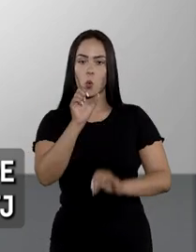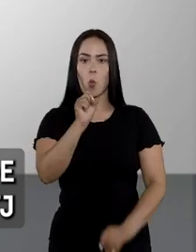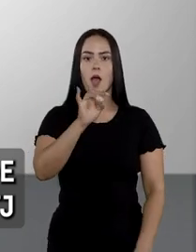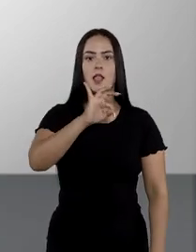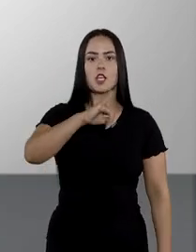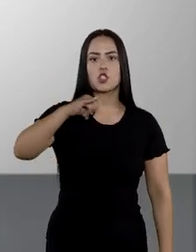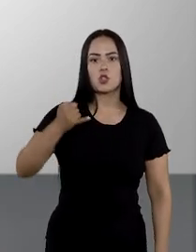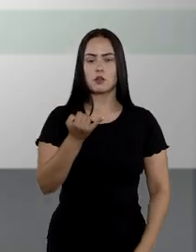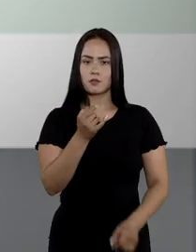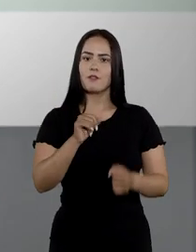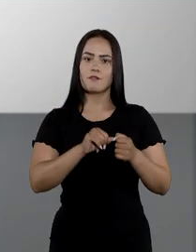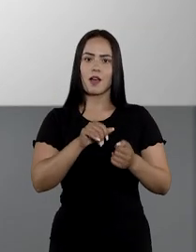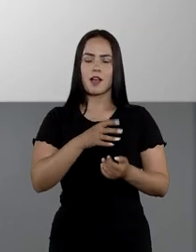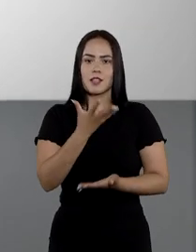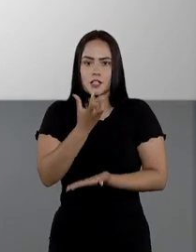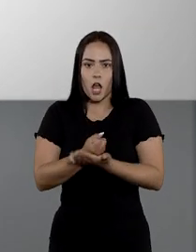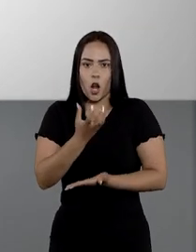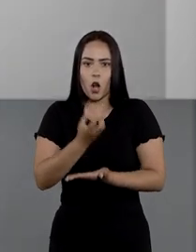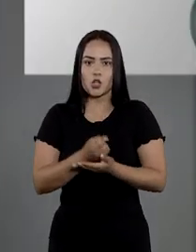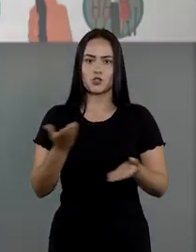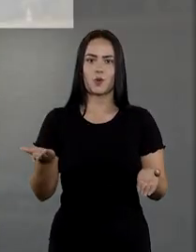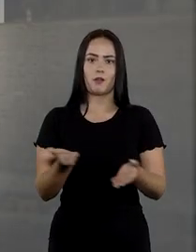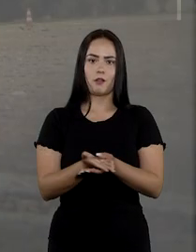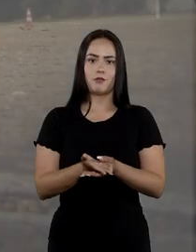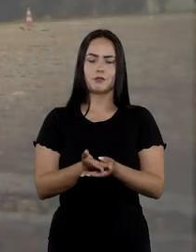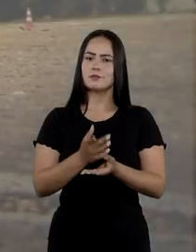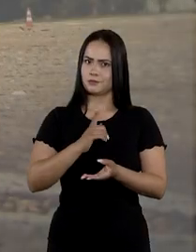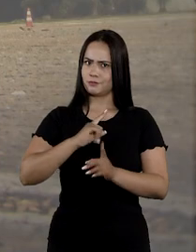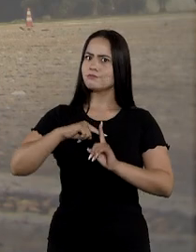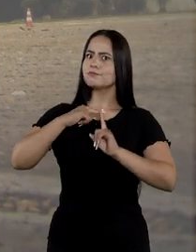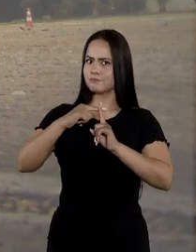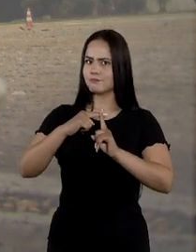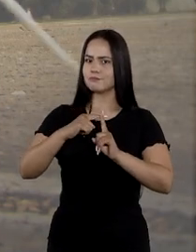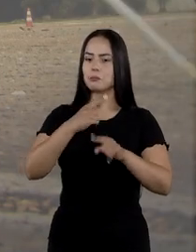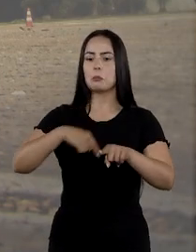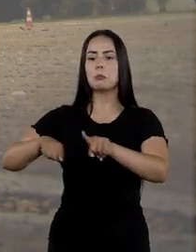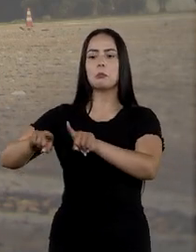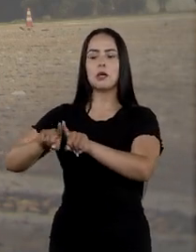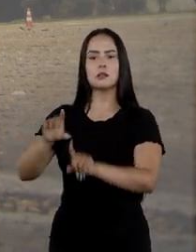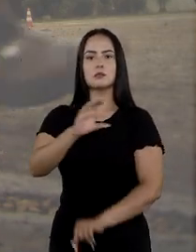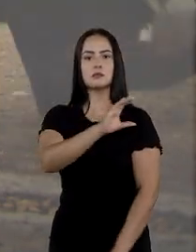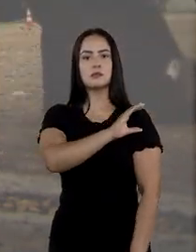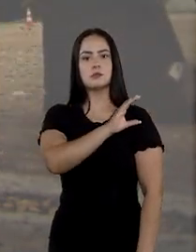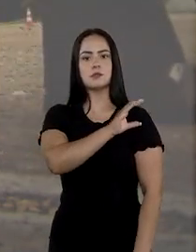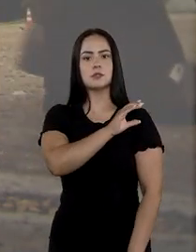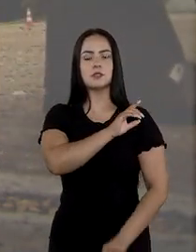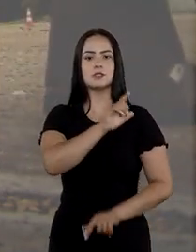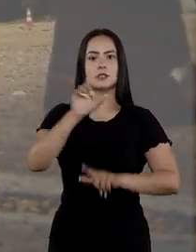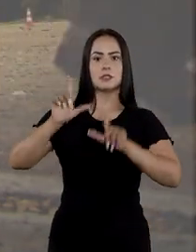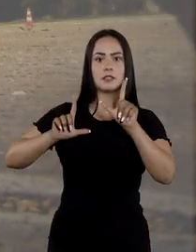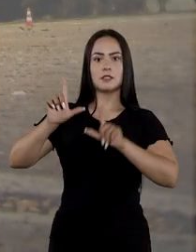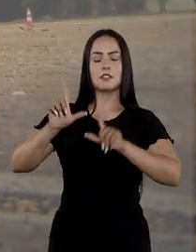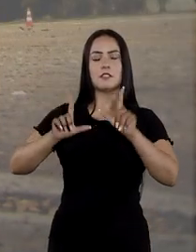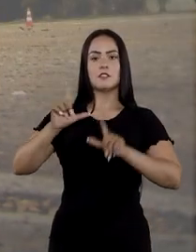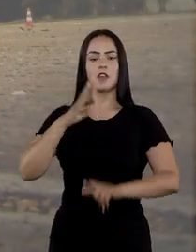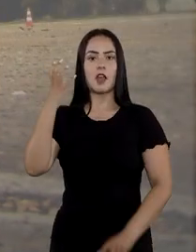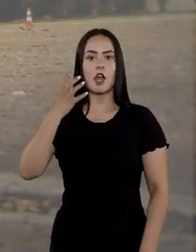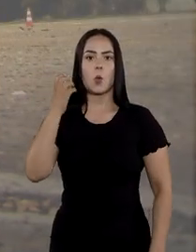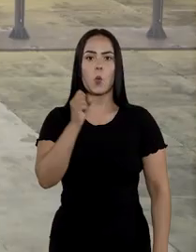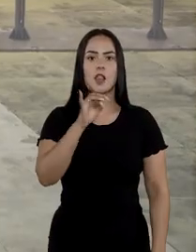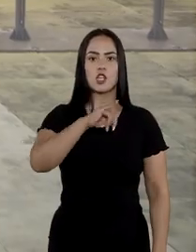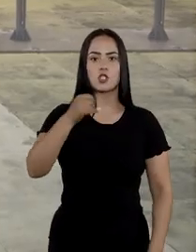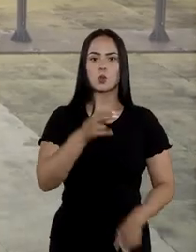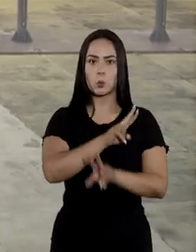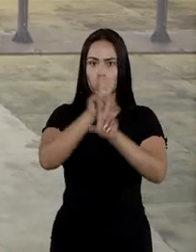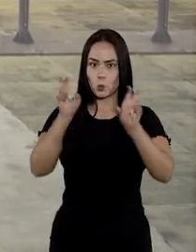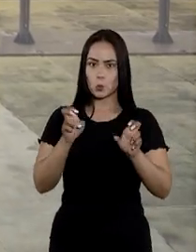do STJ e faça o download do arquivo. E tem mais. Em parceria com a Coordenadoria de TV e Rádio do STJ,